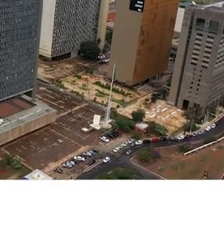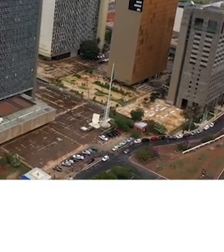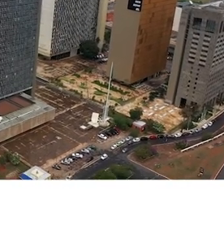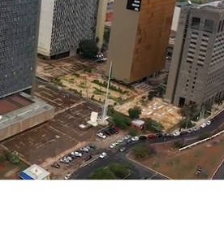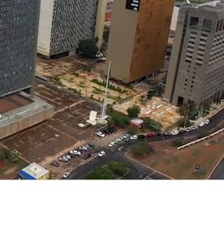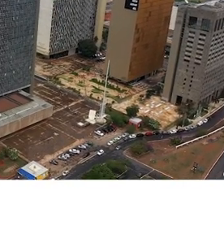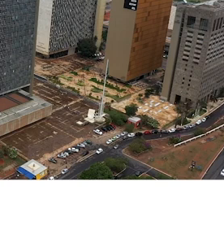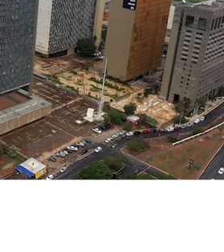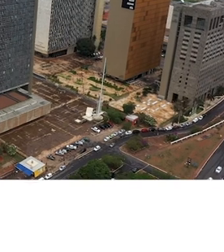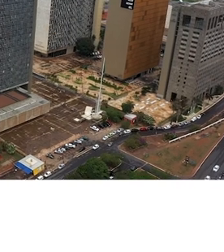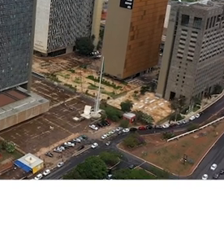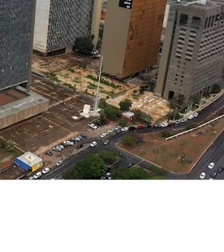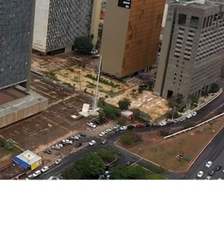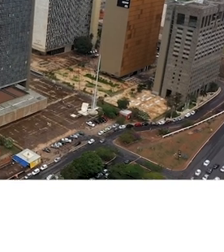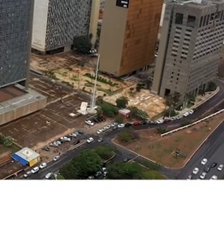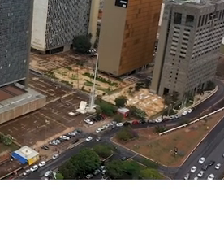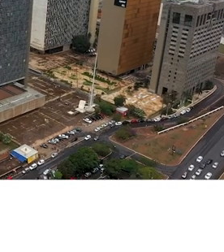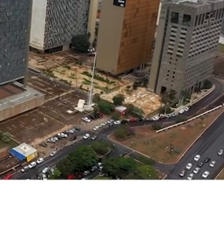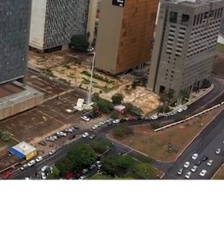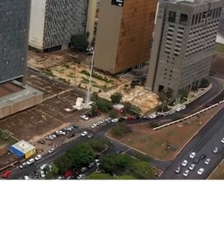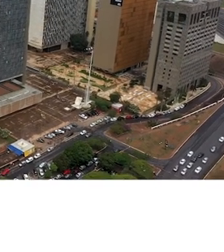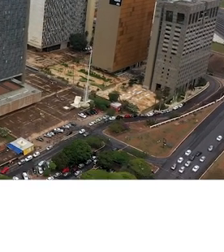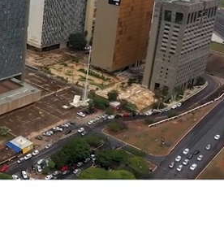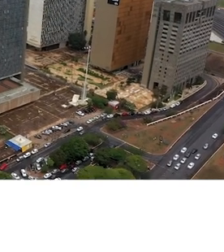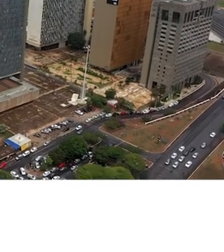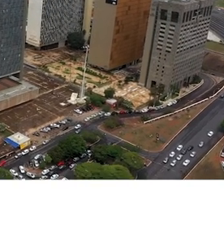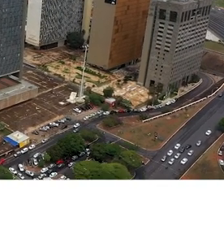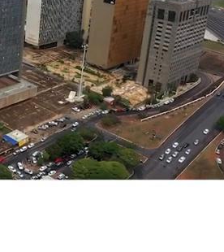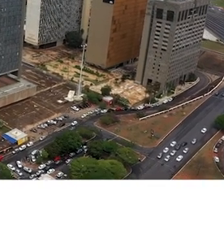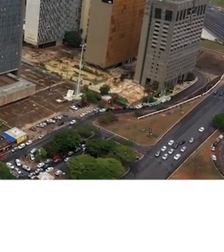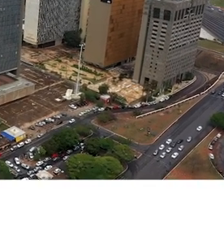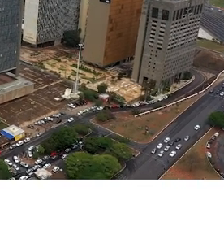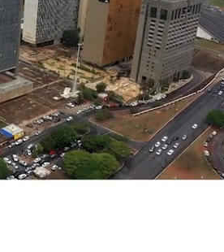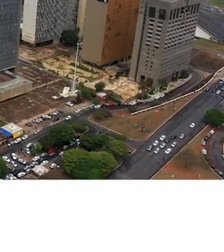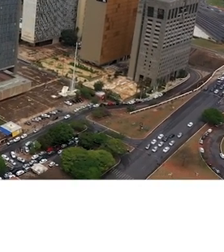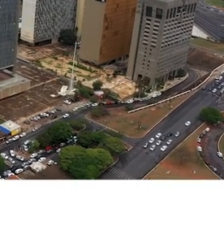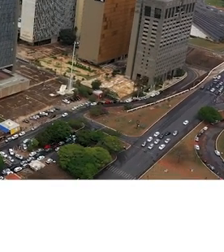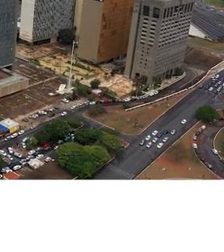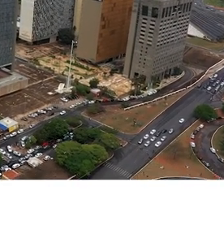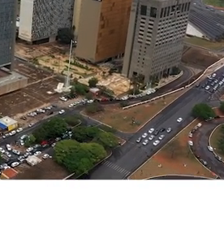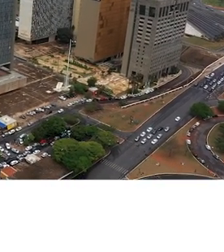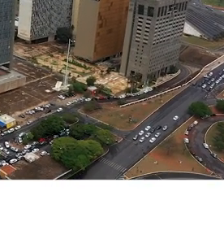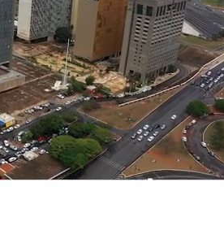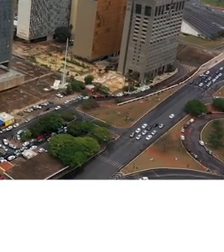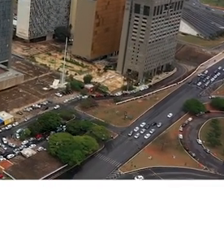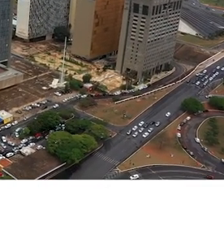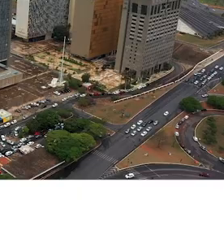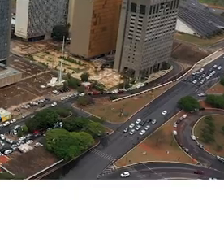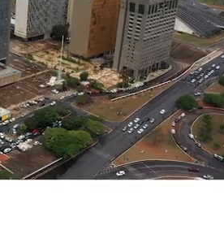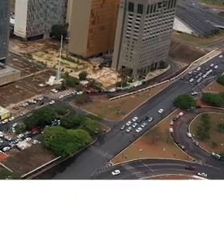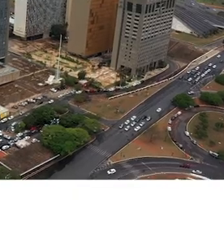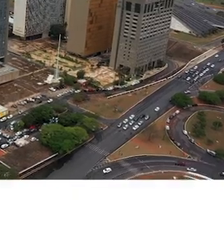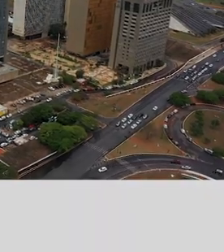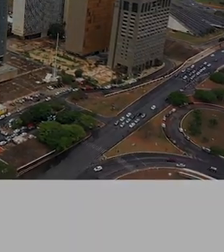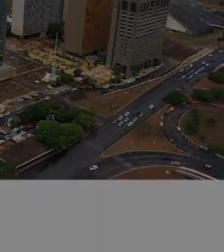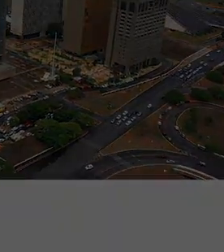Obrigada pela companhia e até o próximo programa.